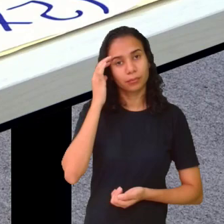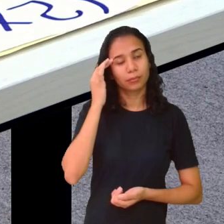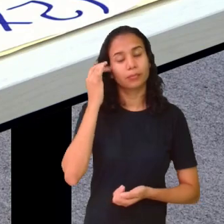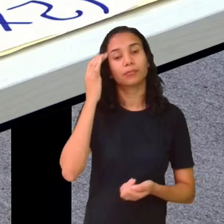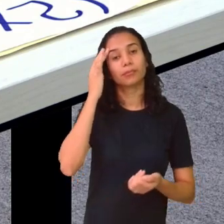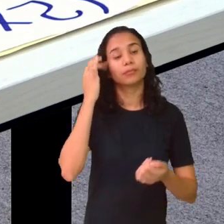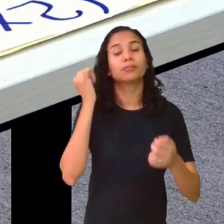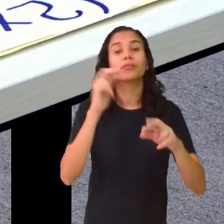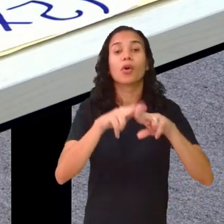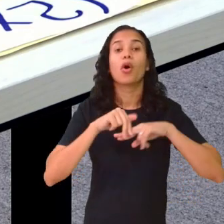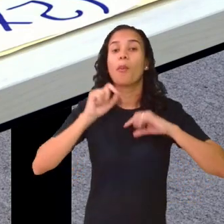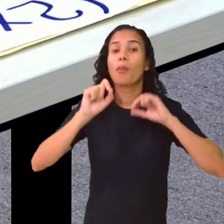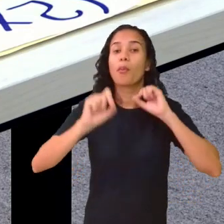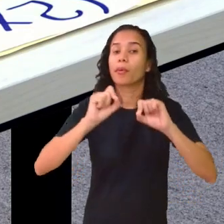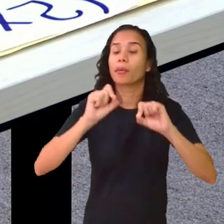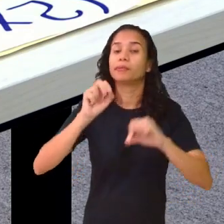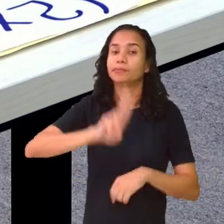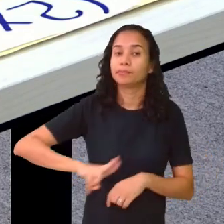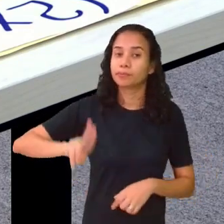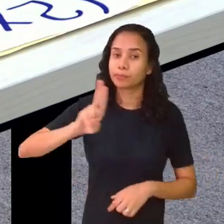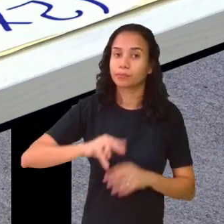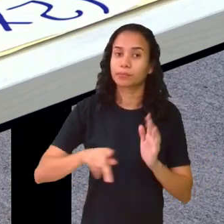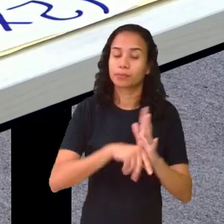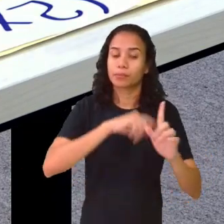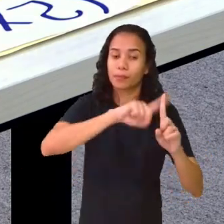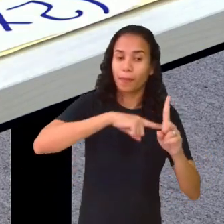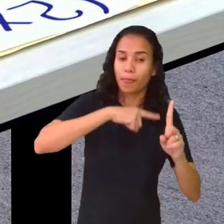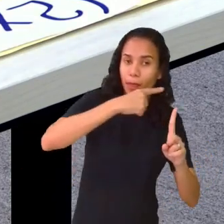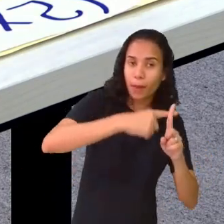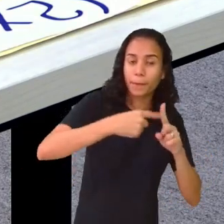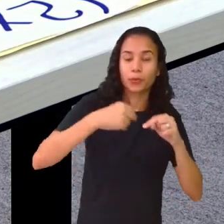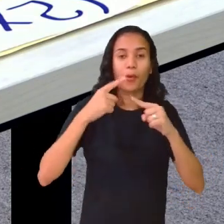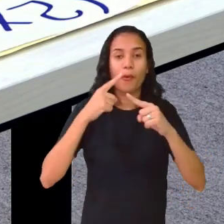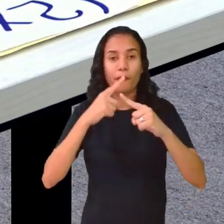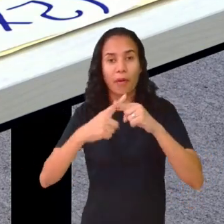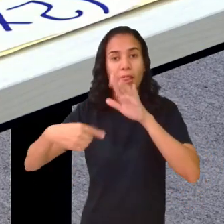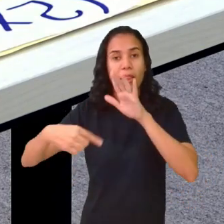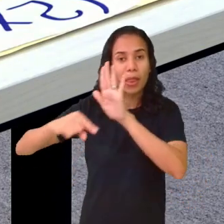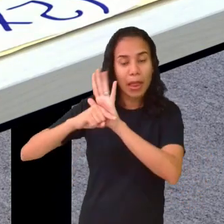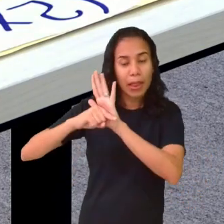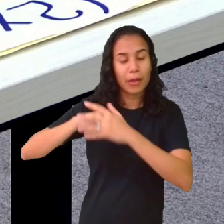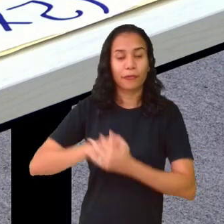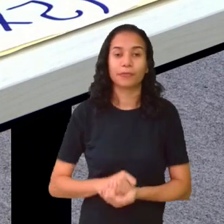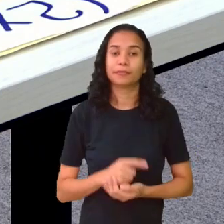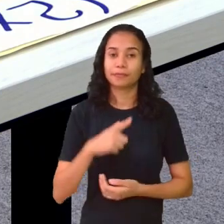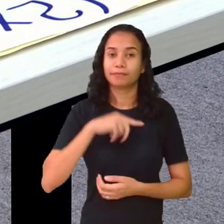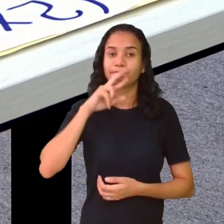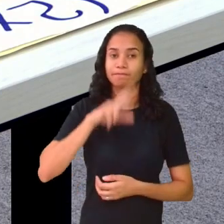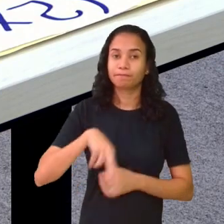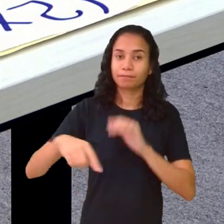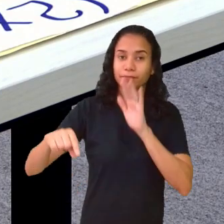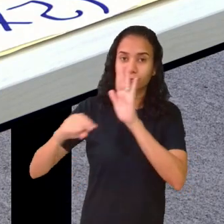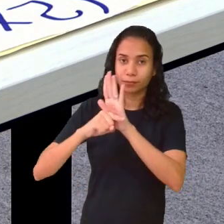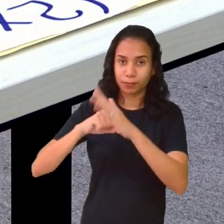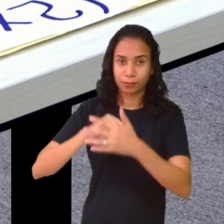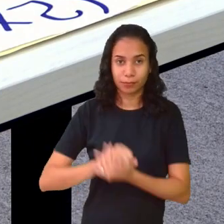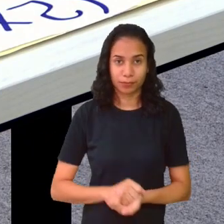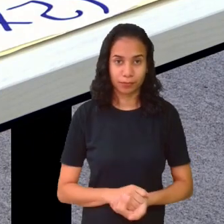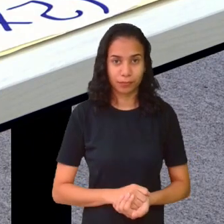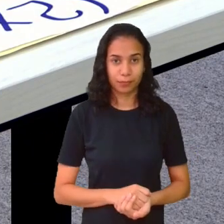Por quê? Porque aí eu vou trabalhar positivo vezes negativo, vai me dar um negativo.